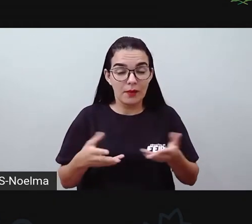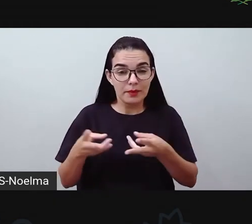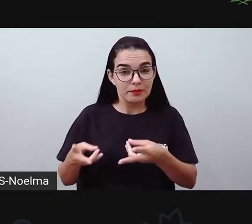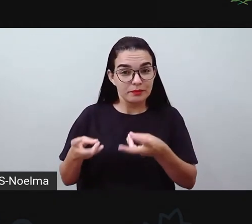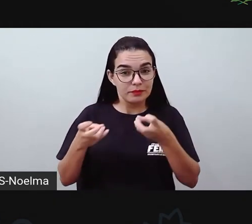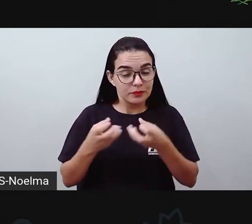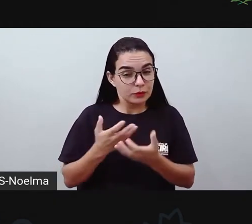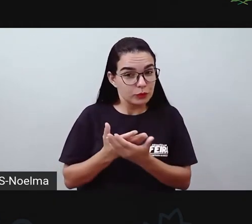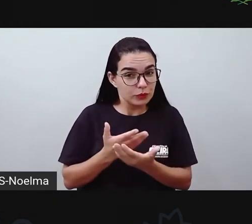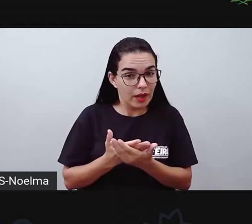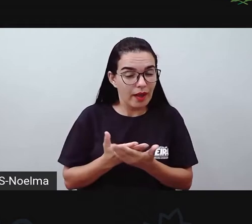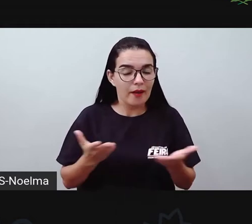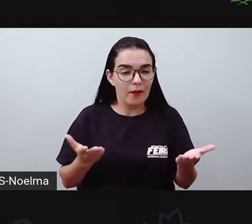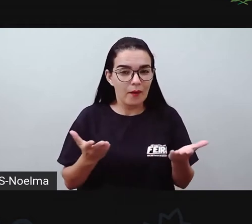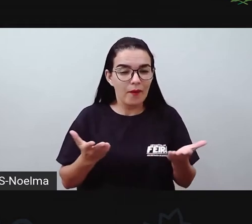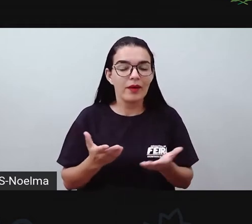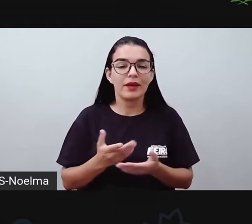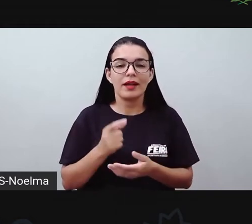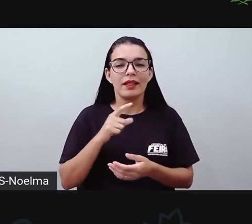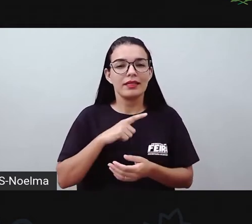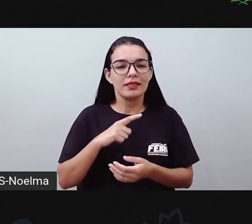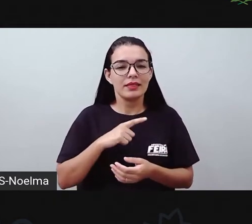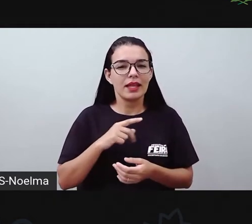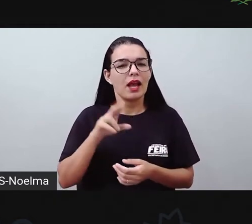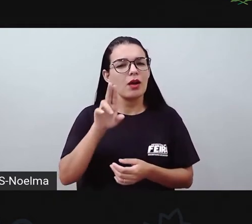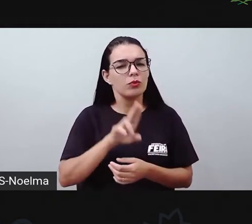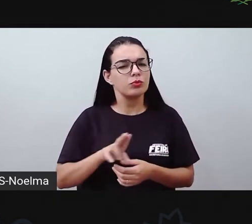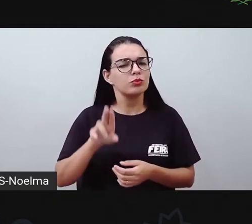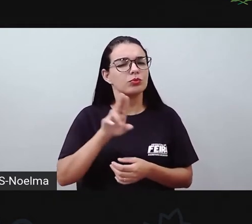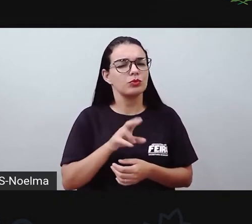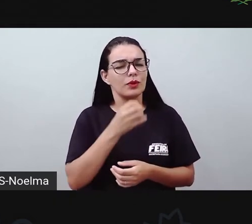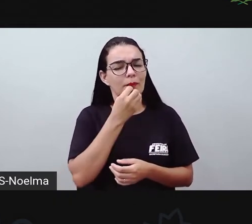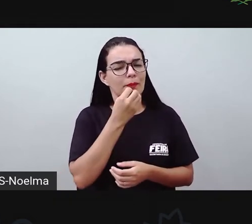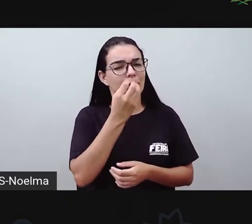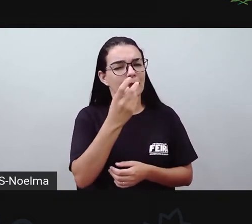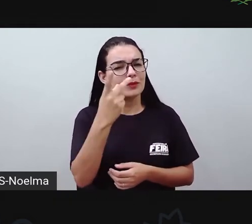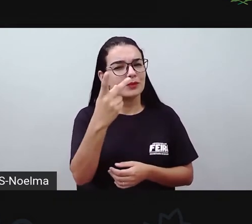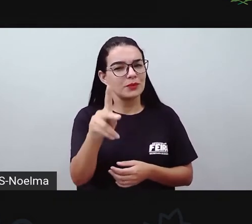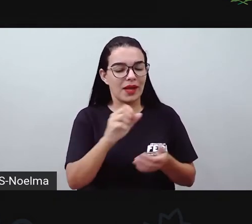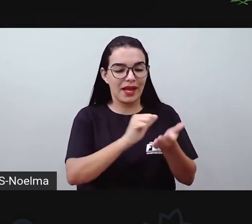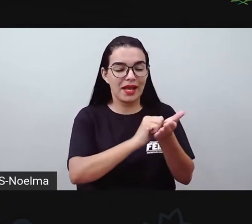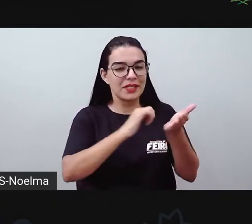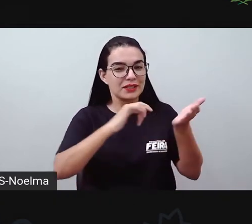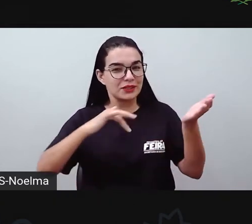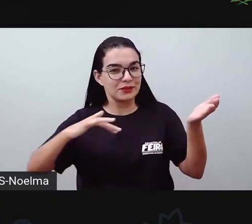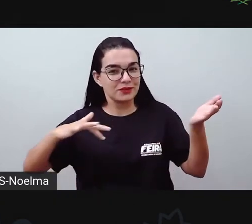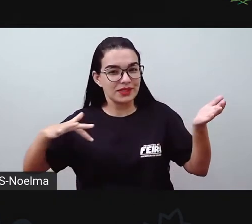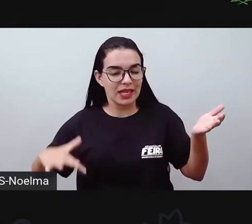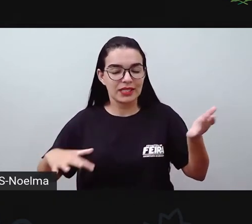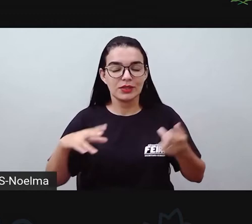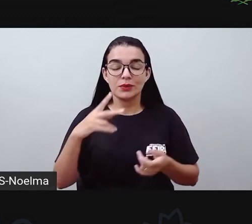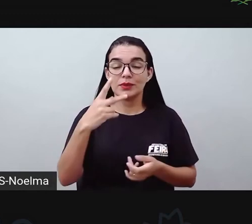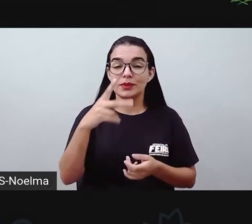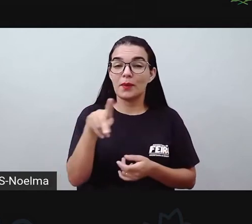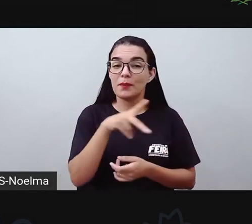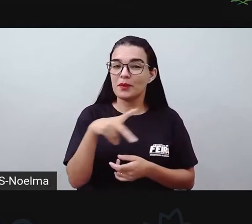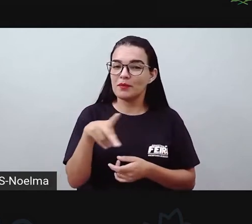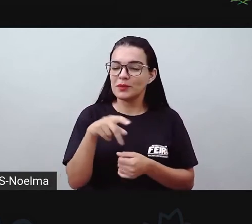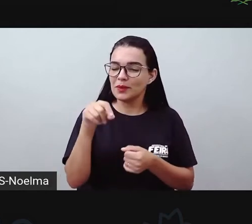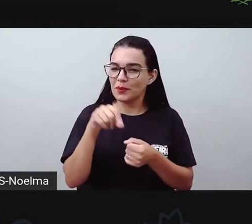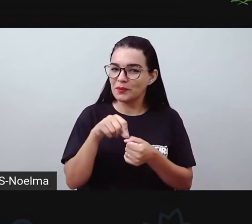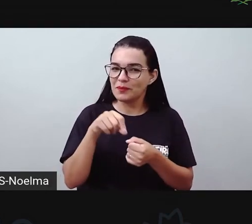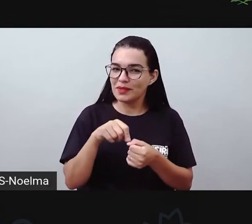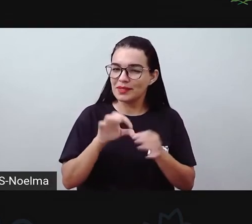videoaula tem aí utilidade pra sua atividade, pra atividade que a sua PRO ou seu professor preparou,